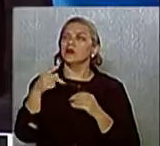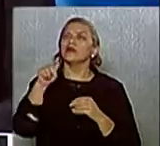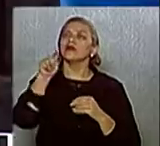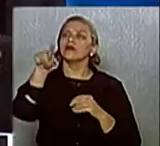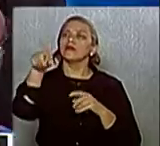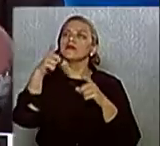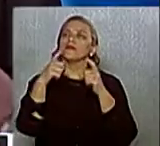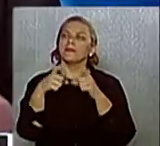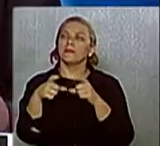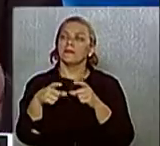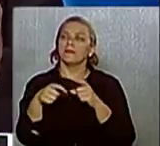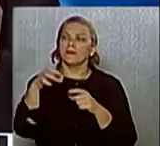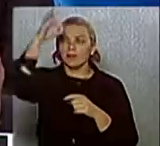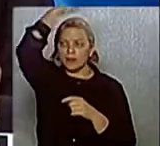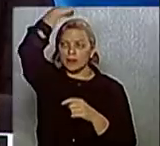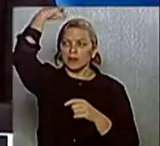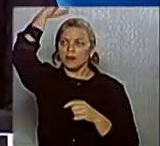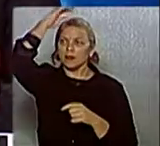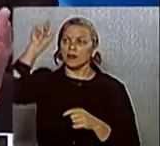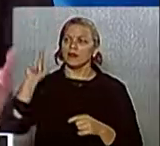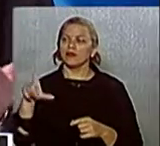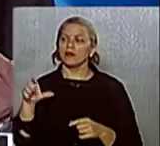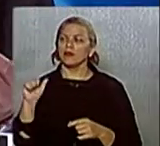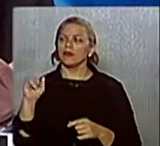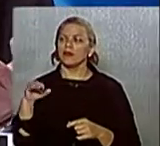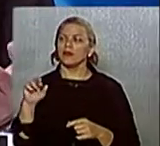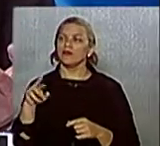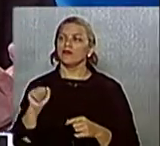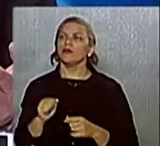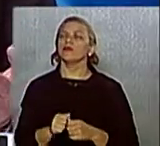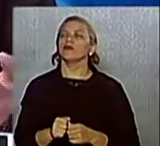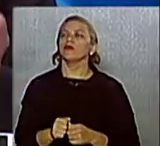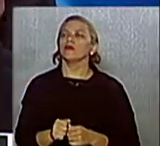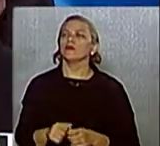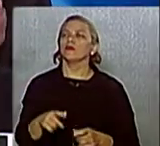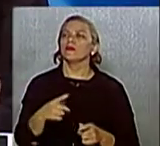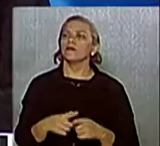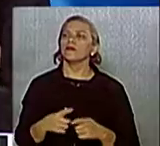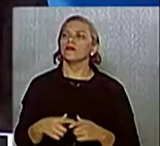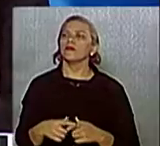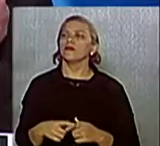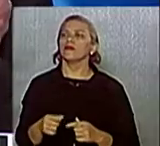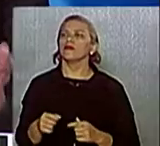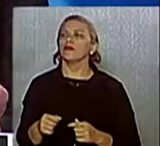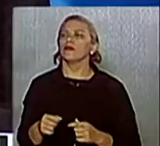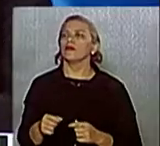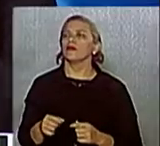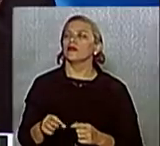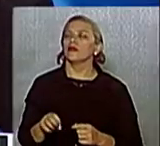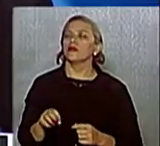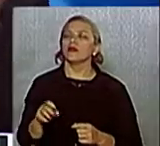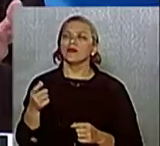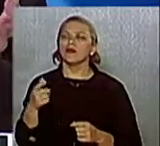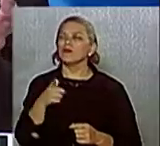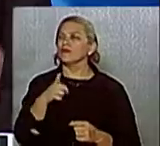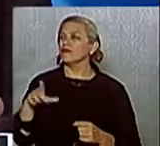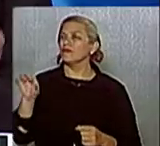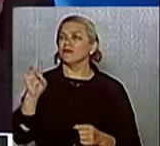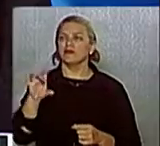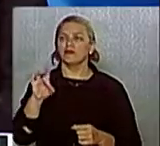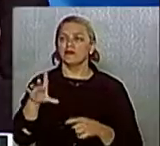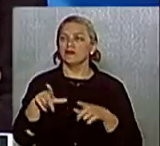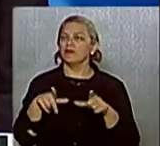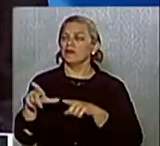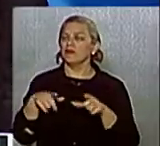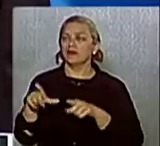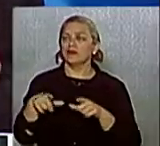vivendo com dignidade, com respeito. É assim que se cuida de gente. Não é somente emprego, não é somente obras, mas